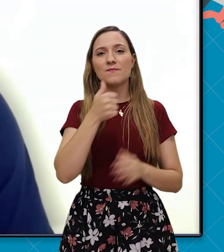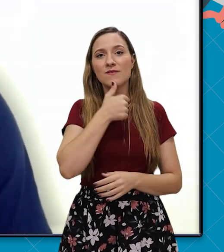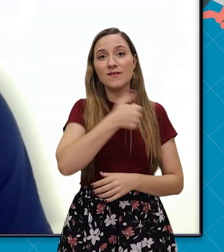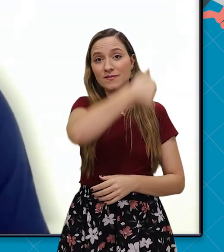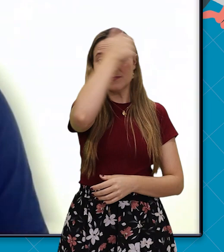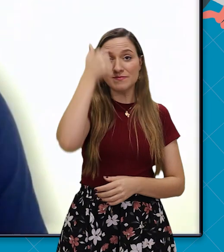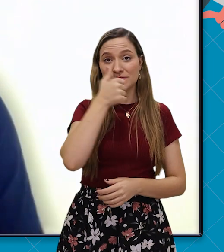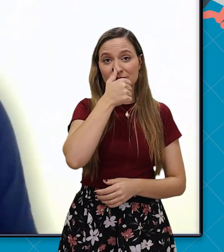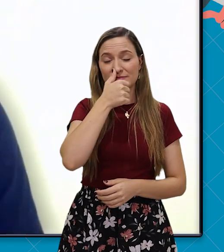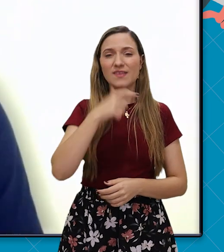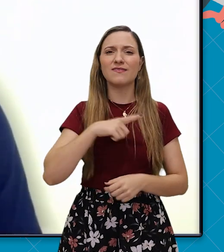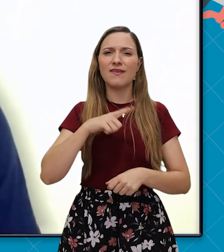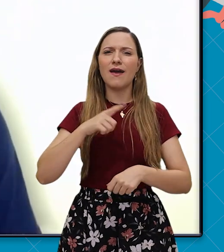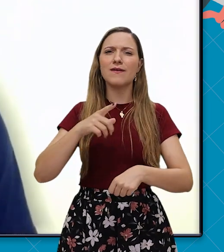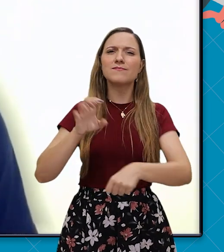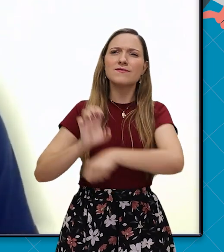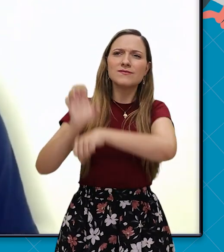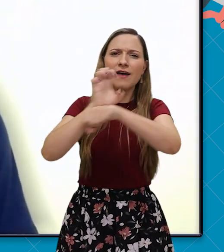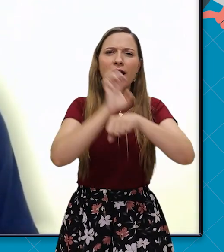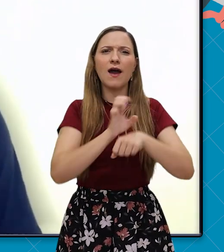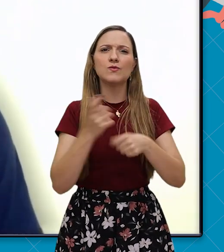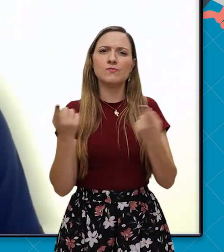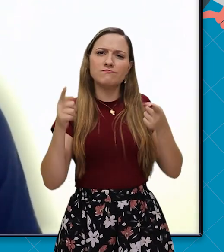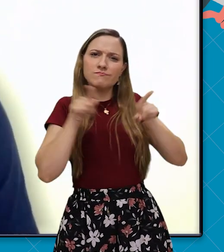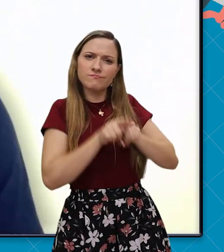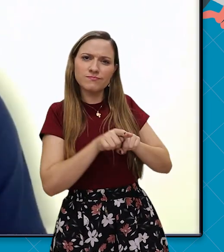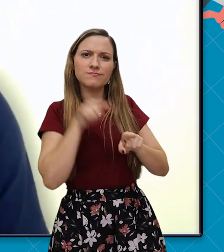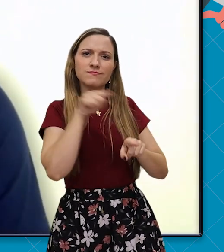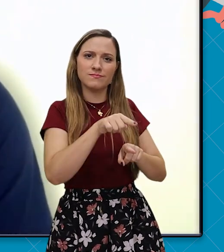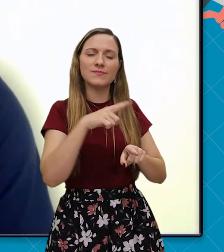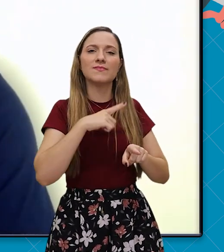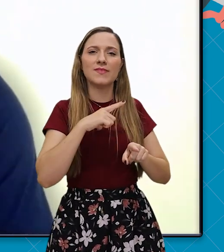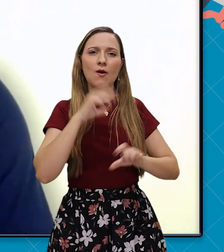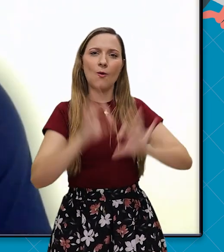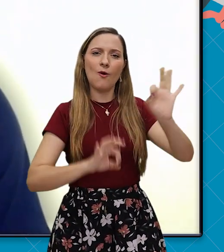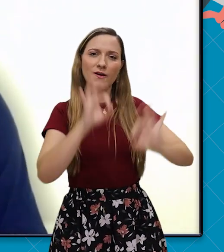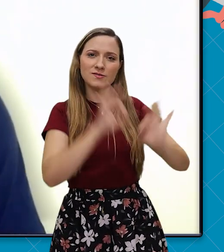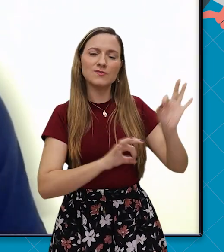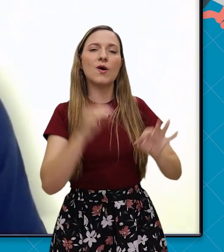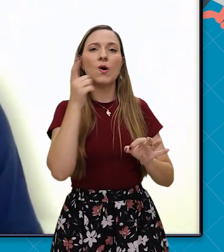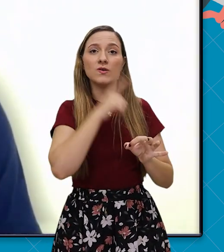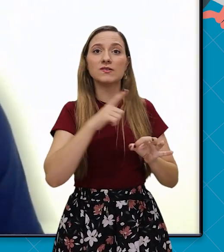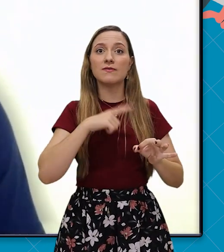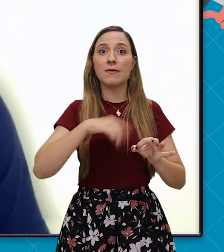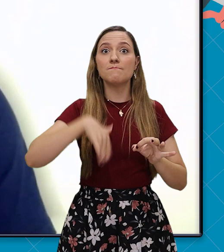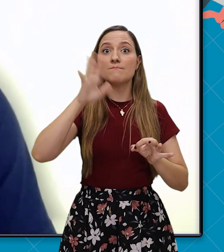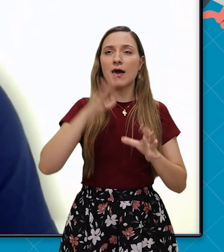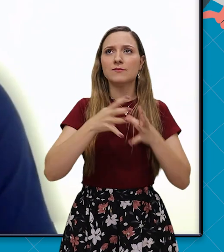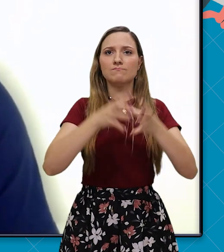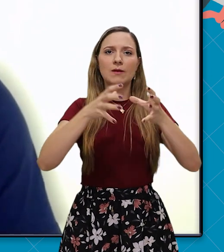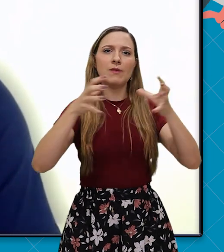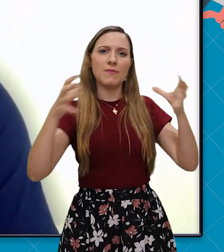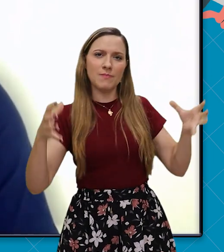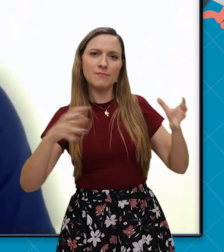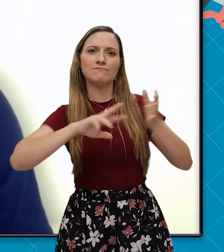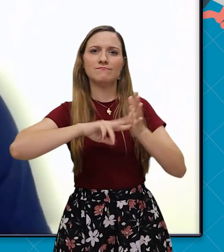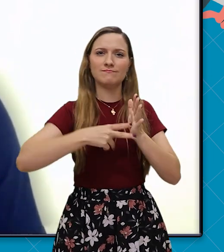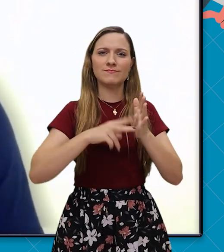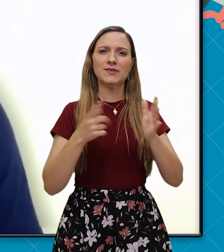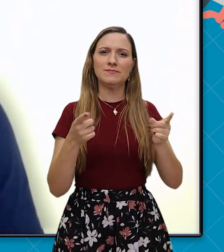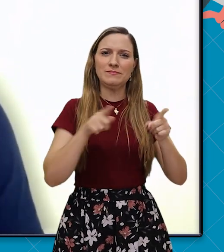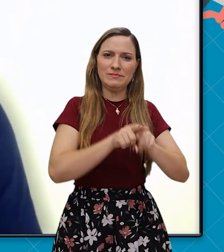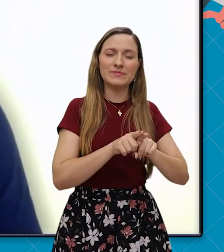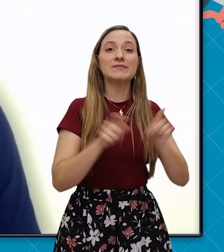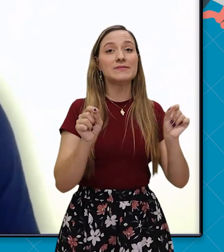na Etiópia. E os estados-membros da organização aumentou de tal maneira, contando também com um governo